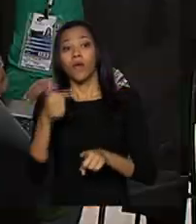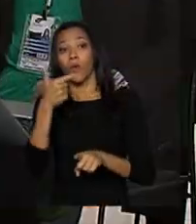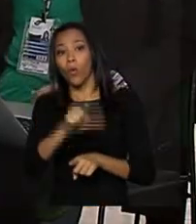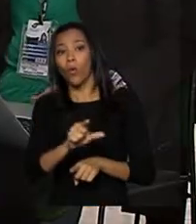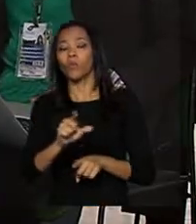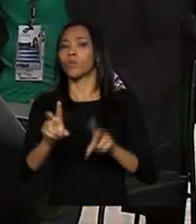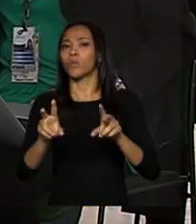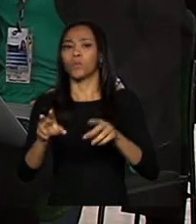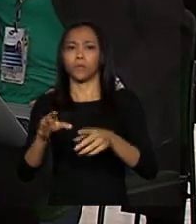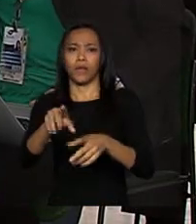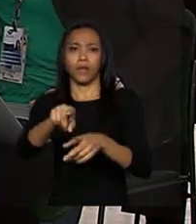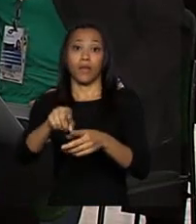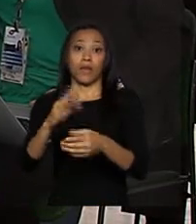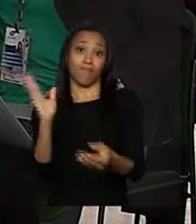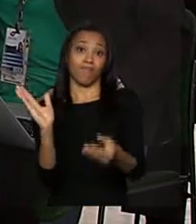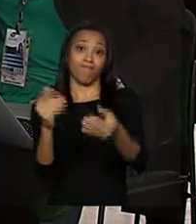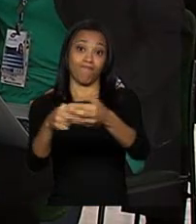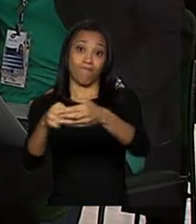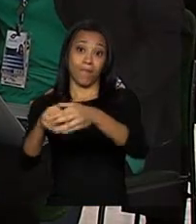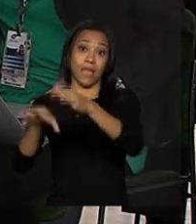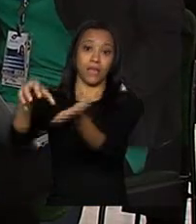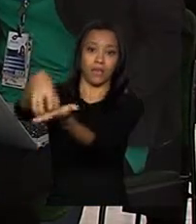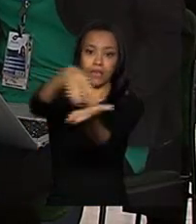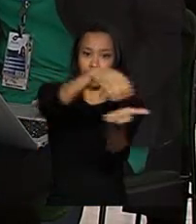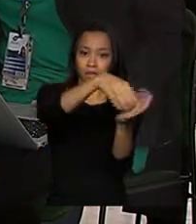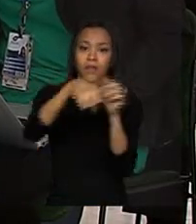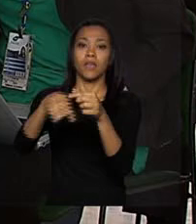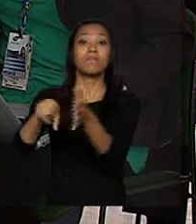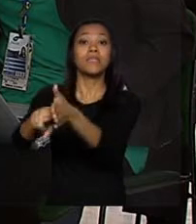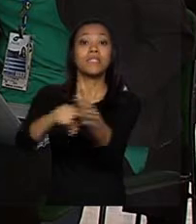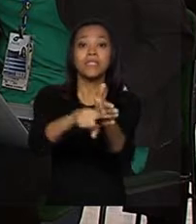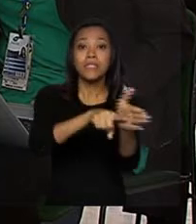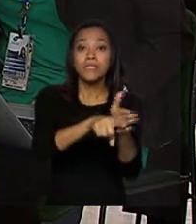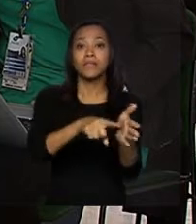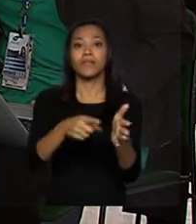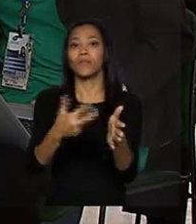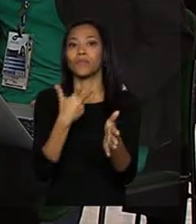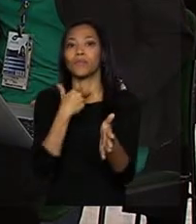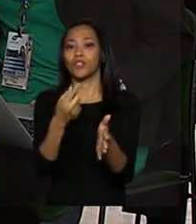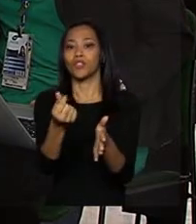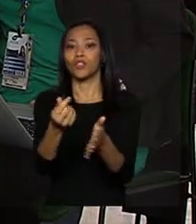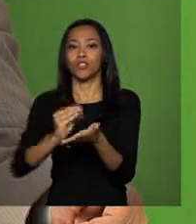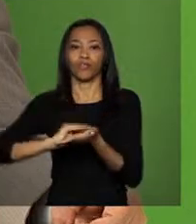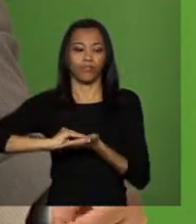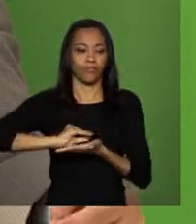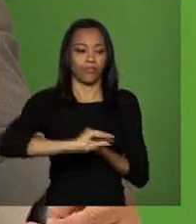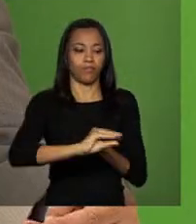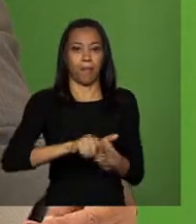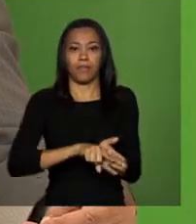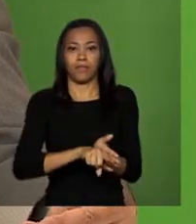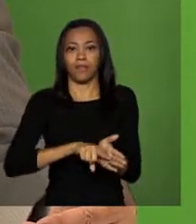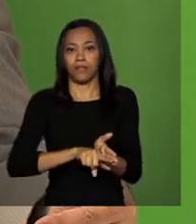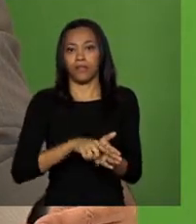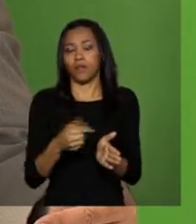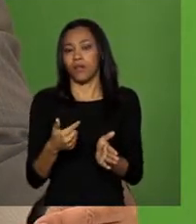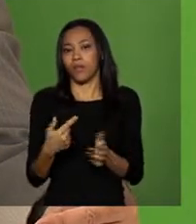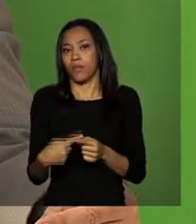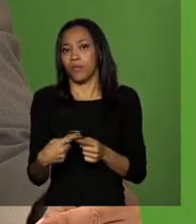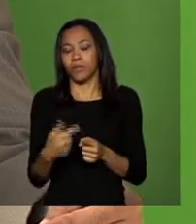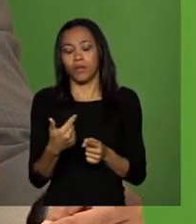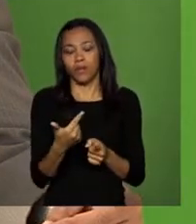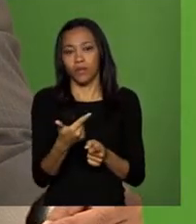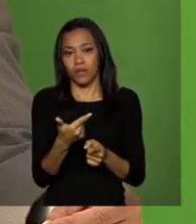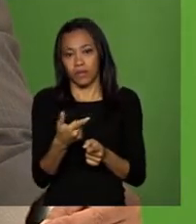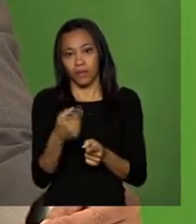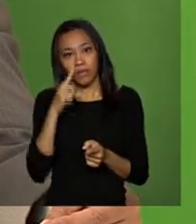pesquisa em destinar recursos para essa área, porque havia o risco de